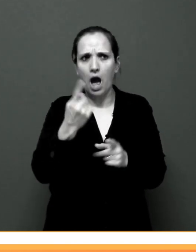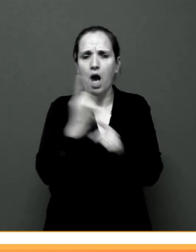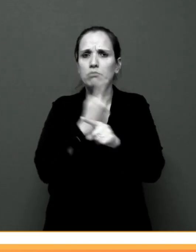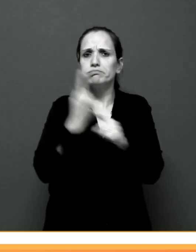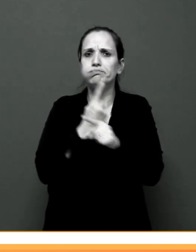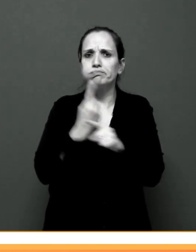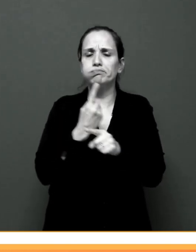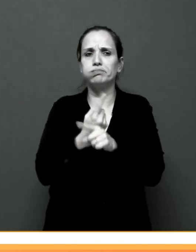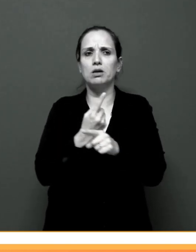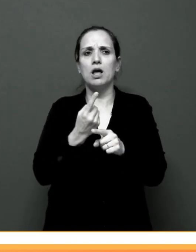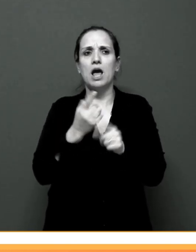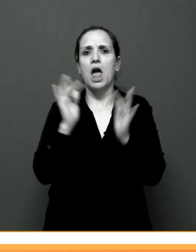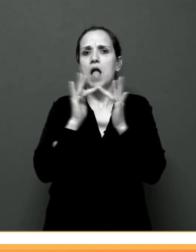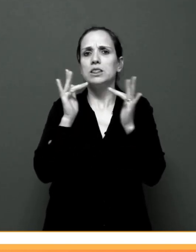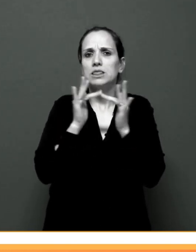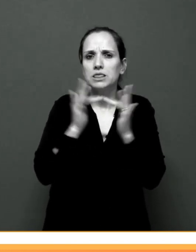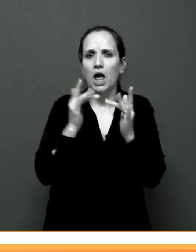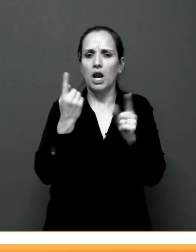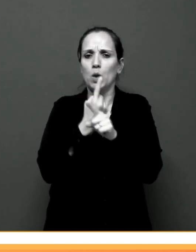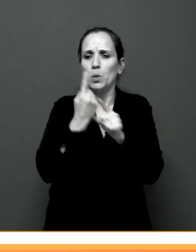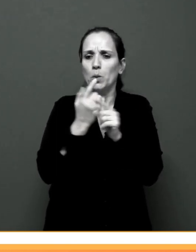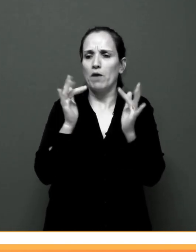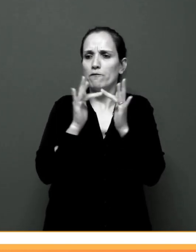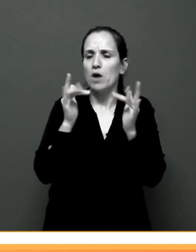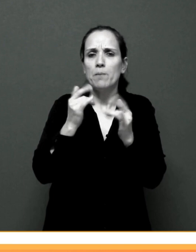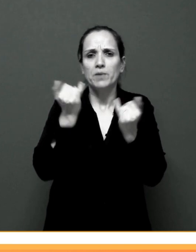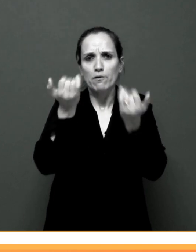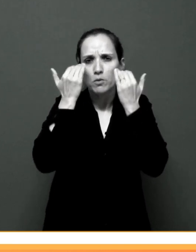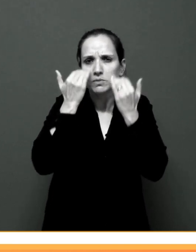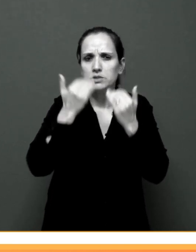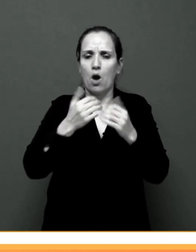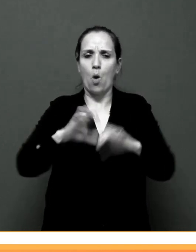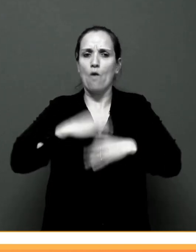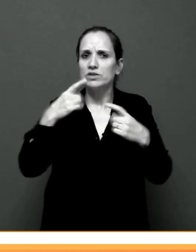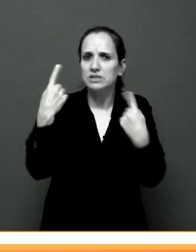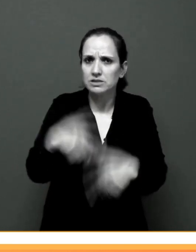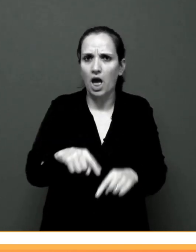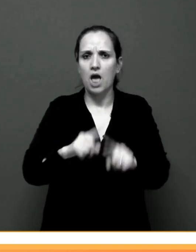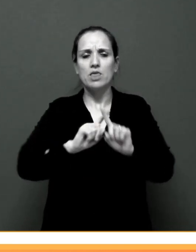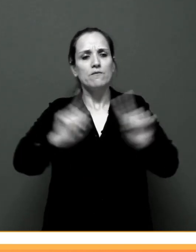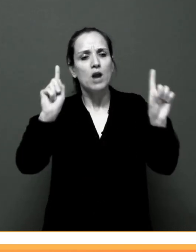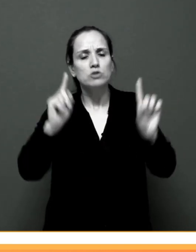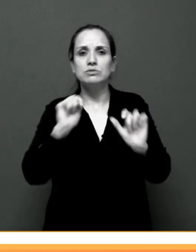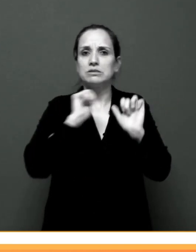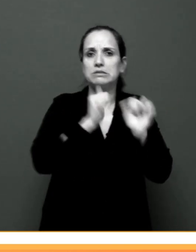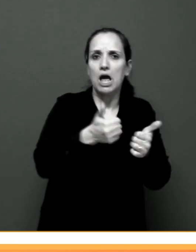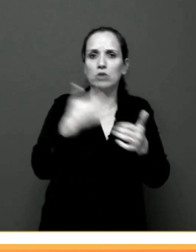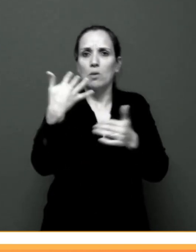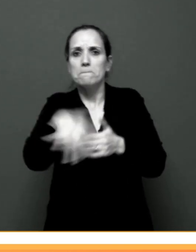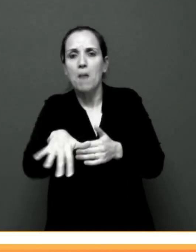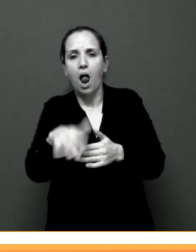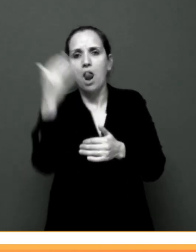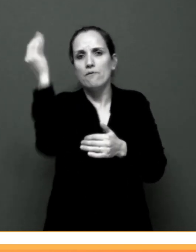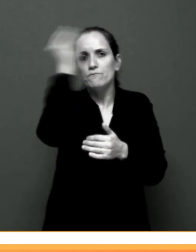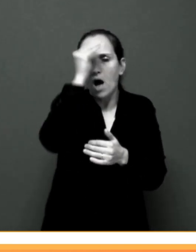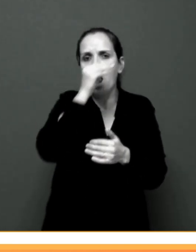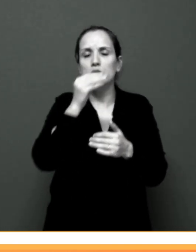na internet uma informação confiável, diferenciar o que é certo do que uma fake news,